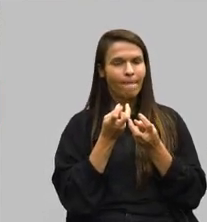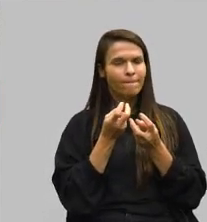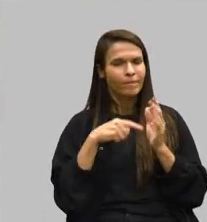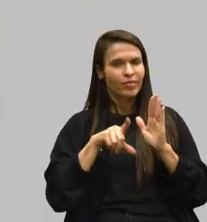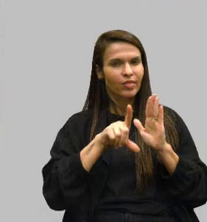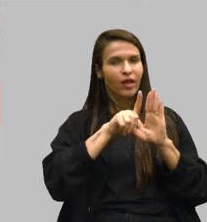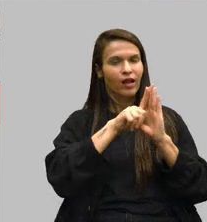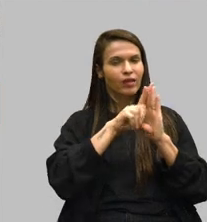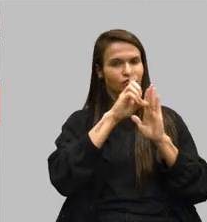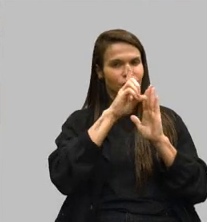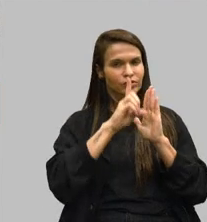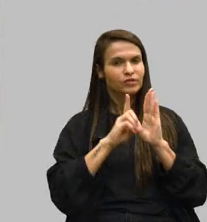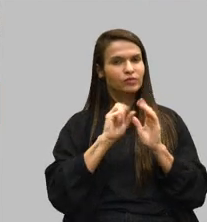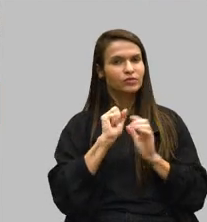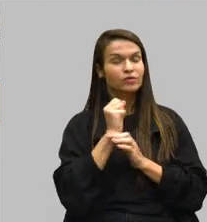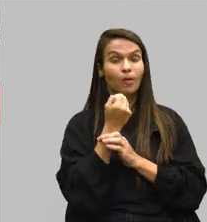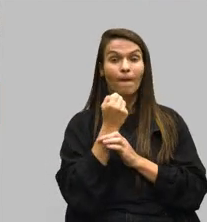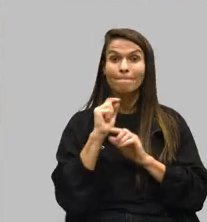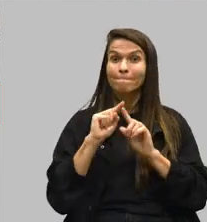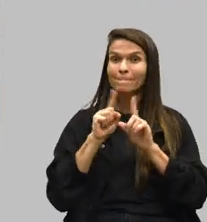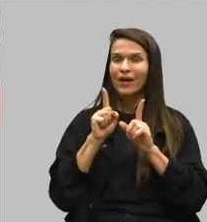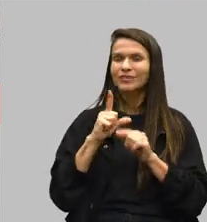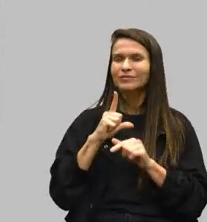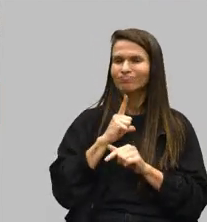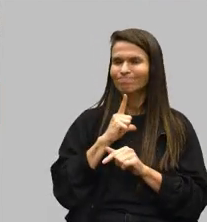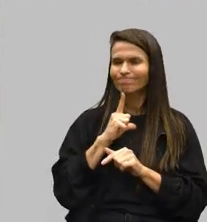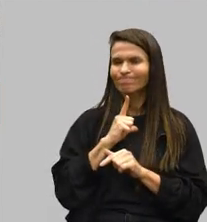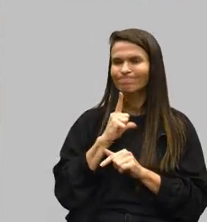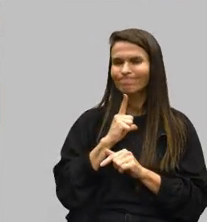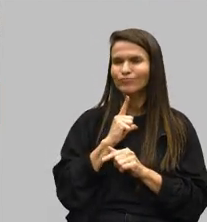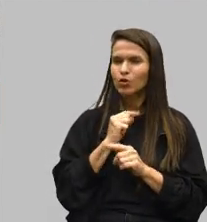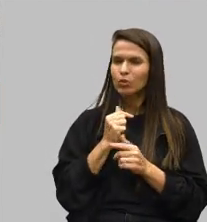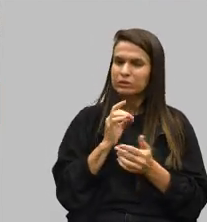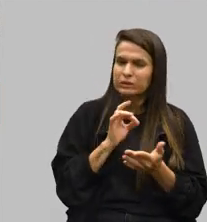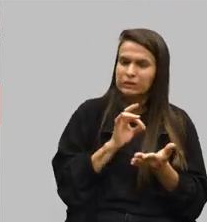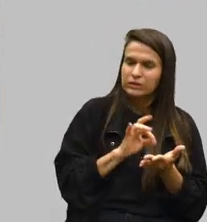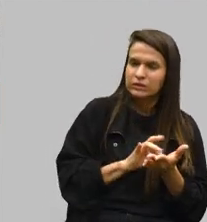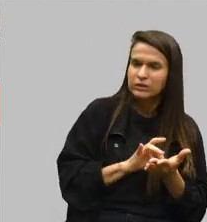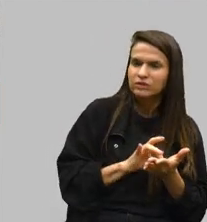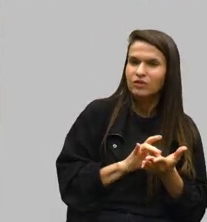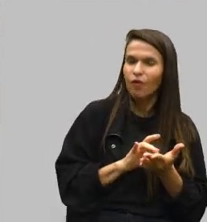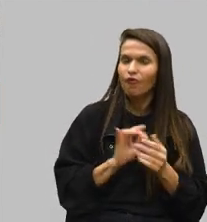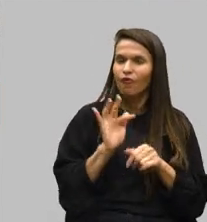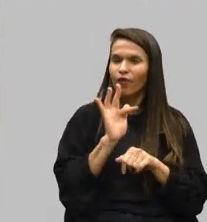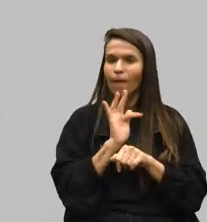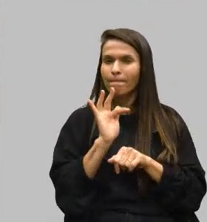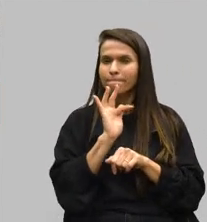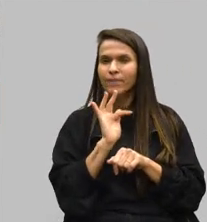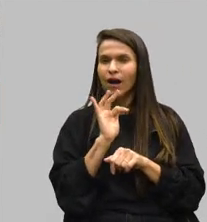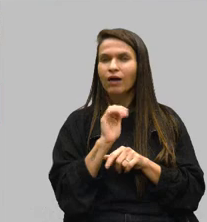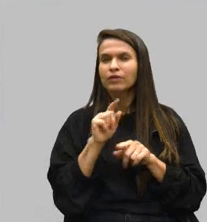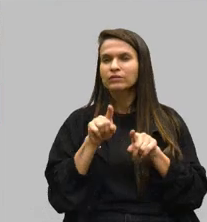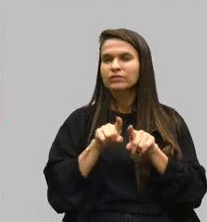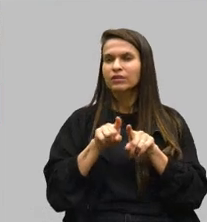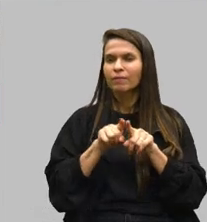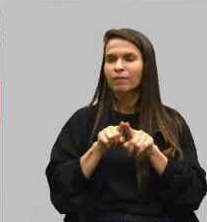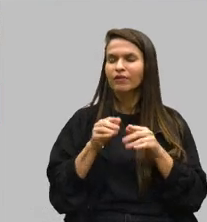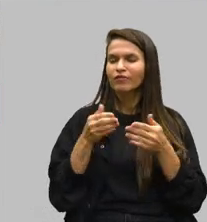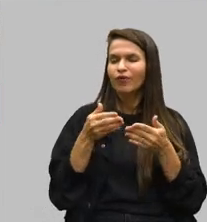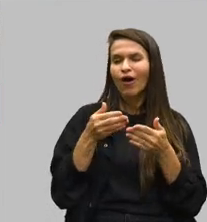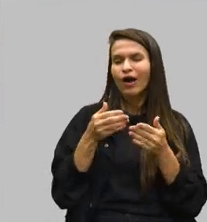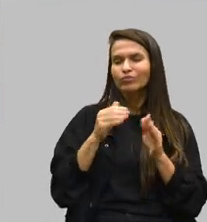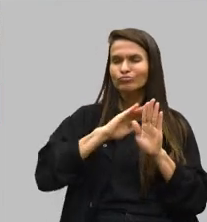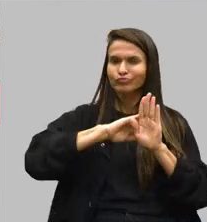os direitos são assegurados, mas existe um hiato entre o que é previsto de forma formal e de forma material. E aí,